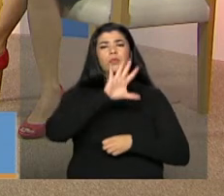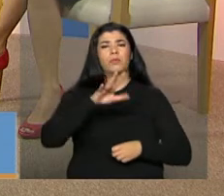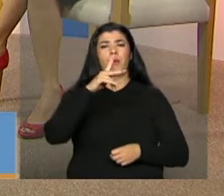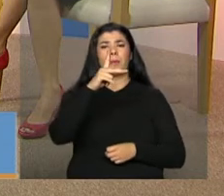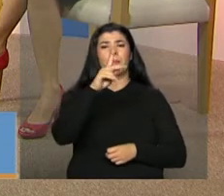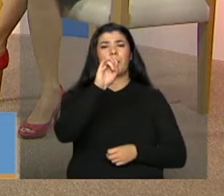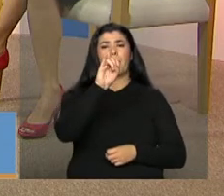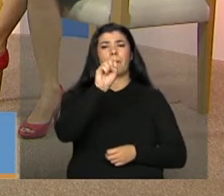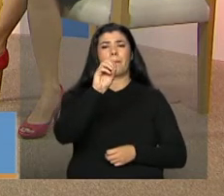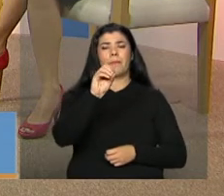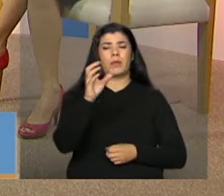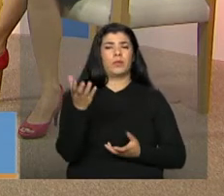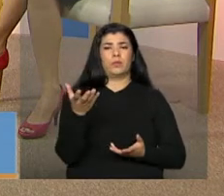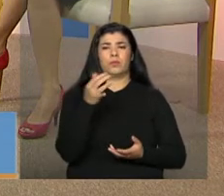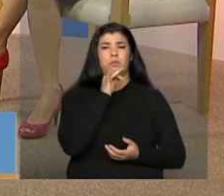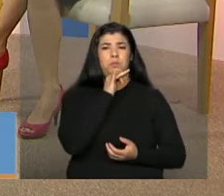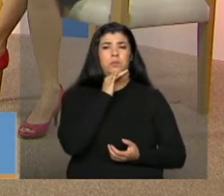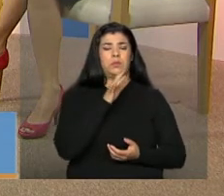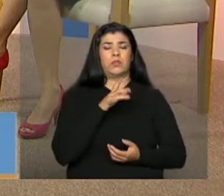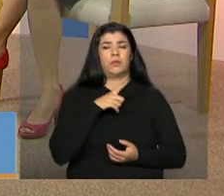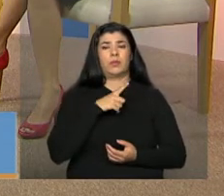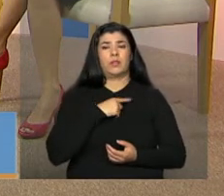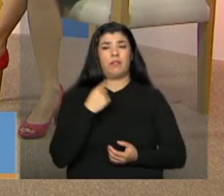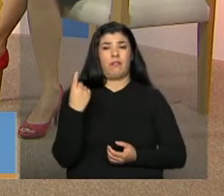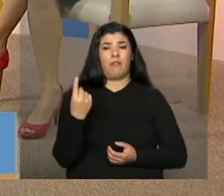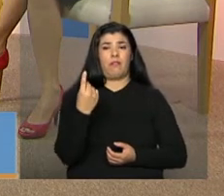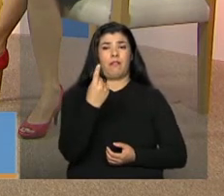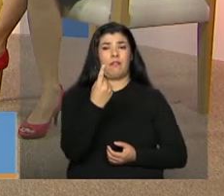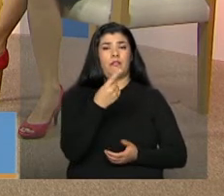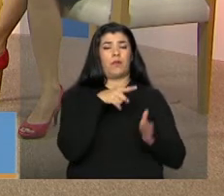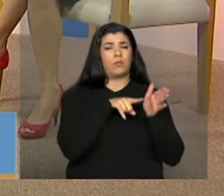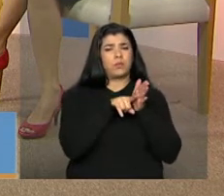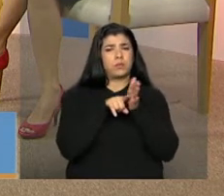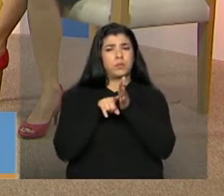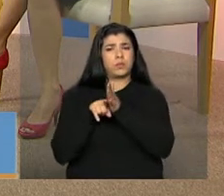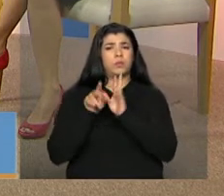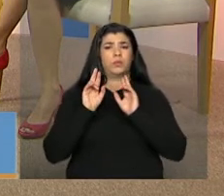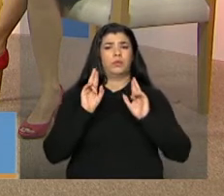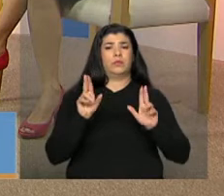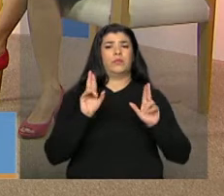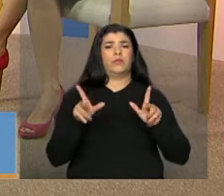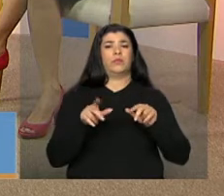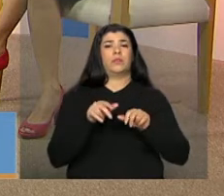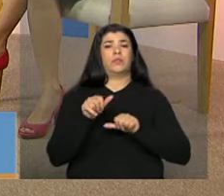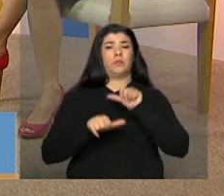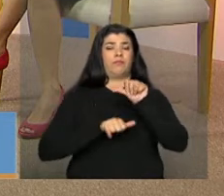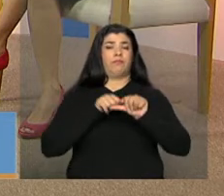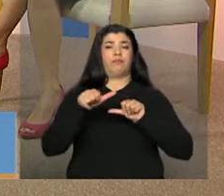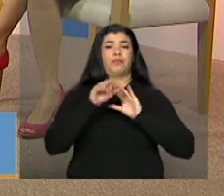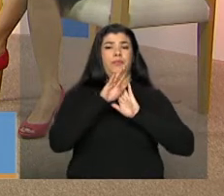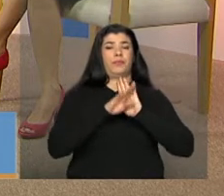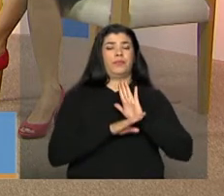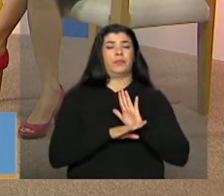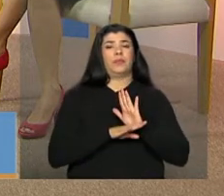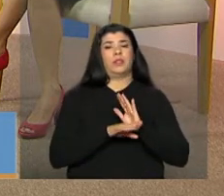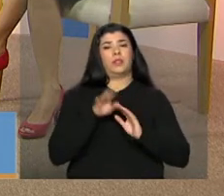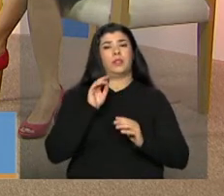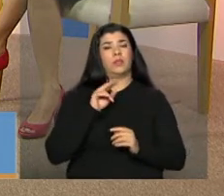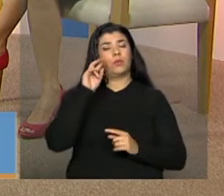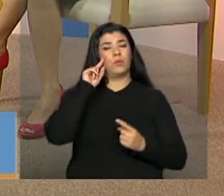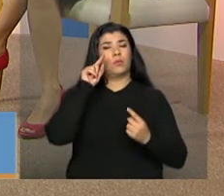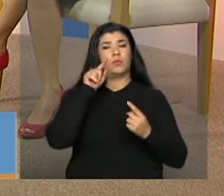no recurso fundo a fundo, que é a reprogramação. E a reprogramação, no caso dos serviços, via de regra, ela é